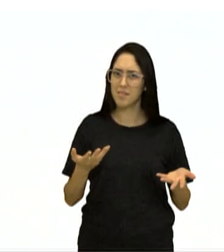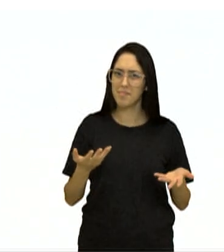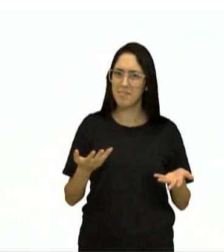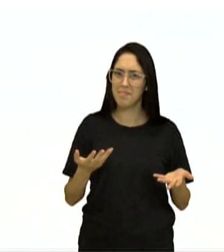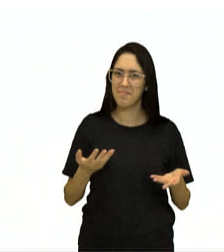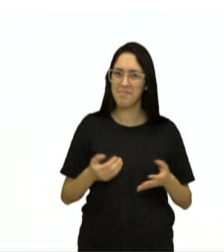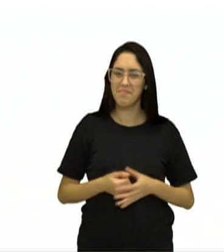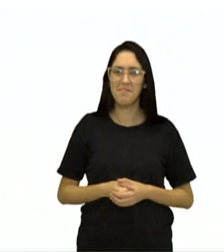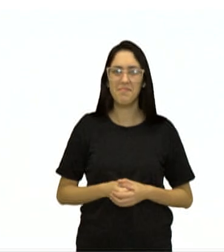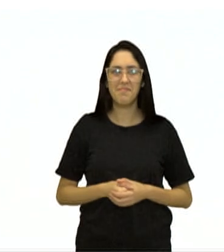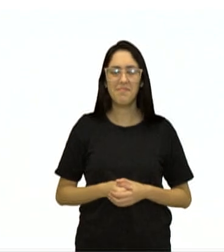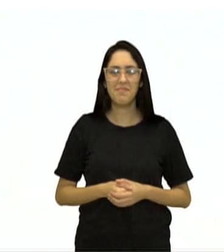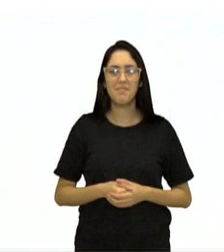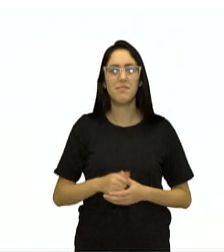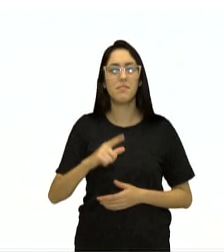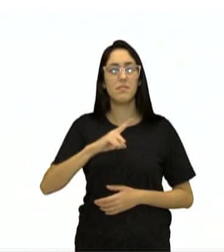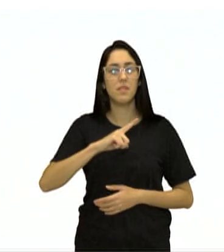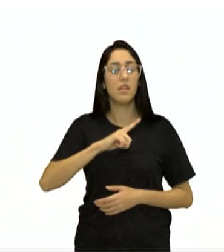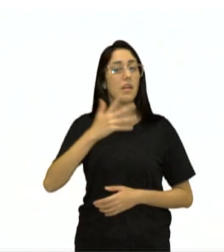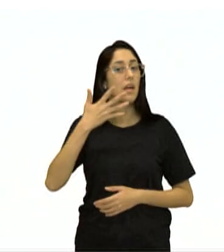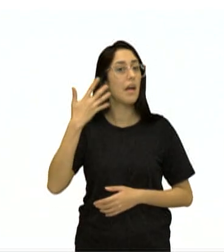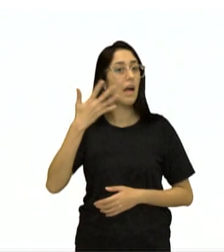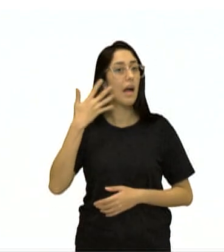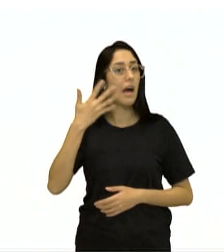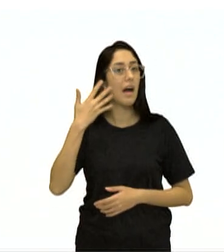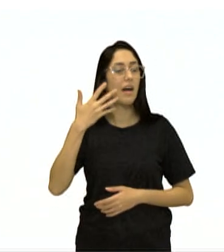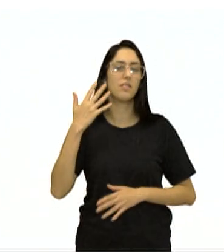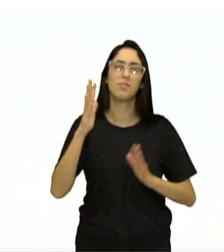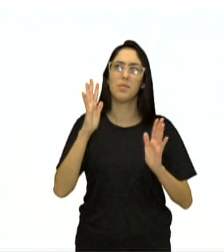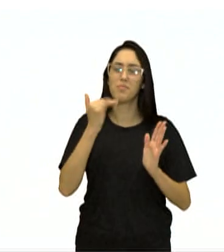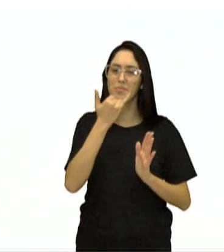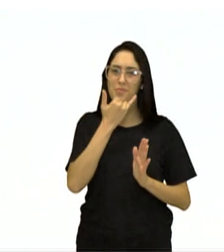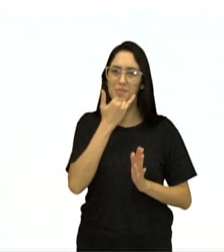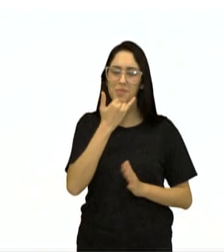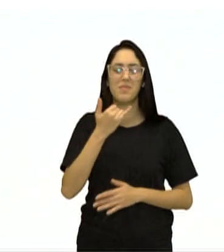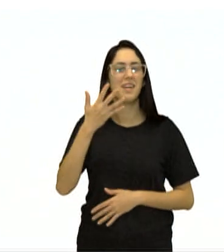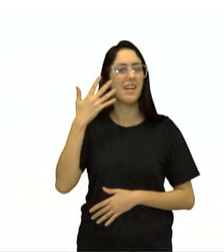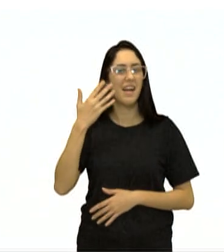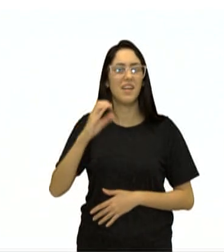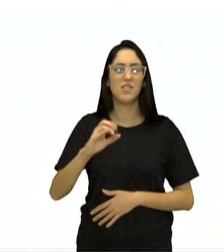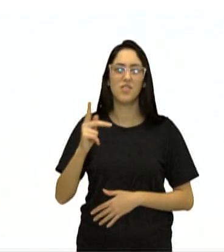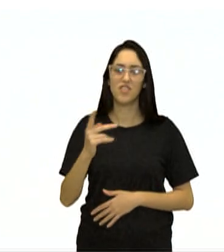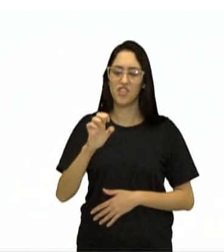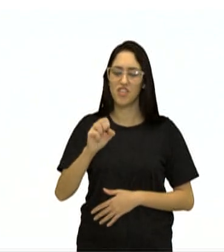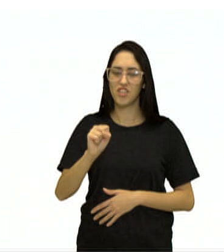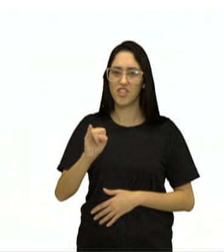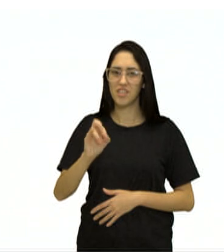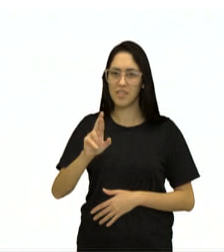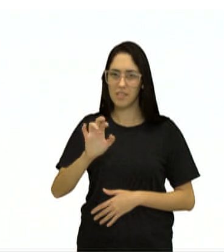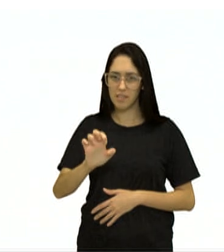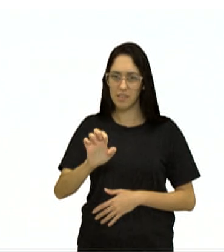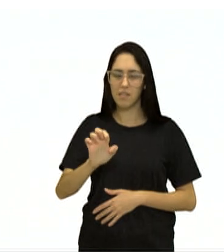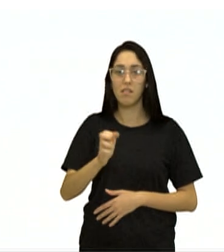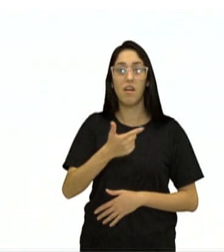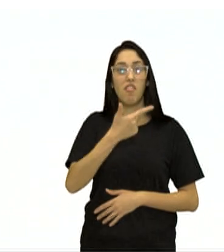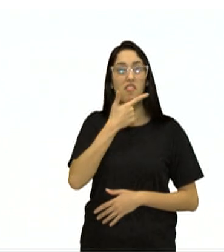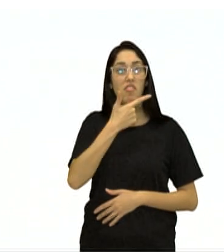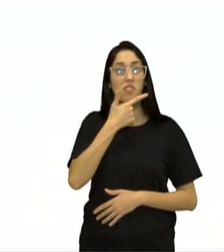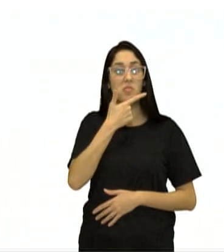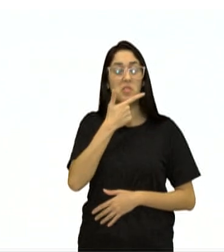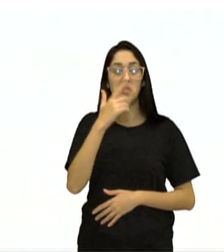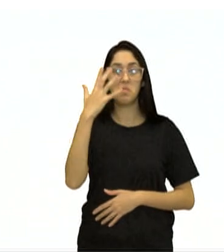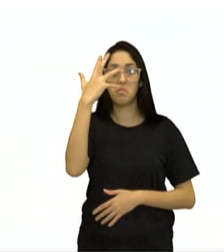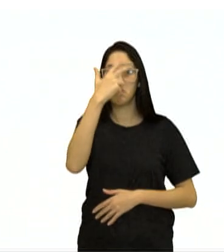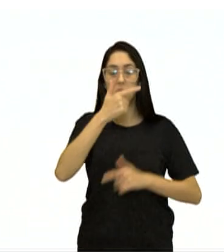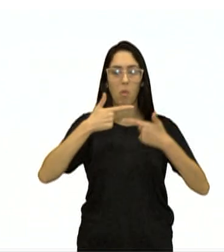Um gato de Seixar, famoso pelo seu sorriso e